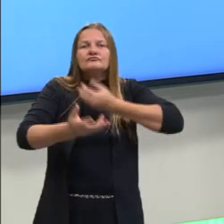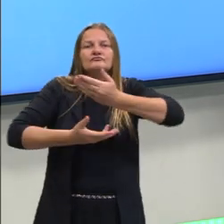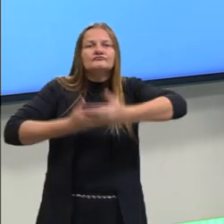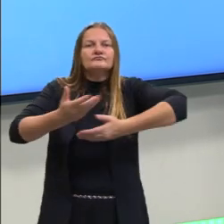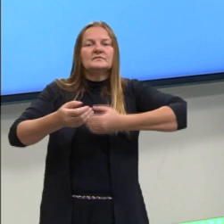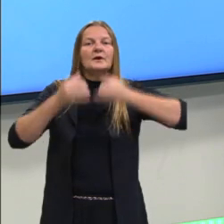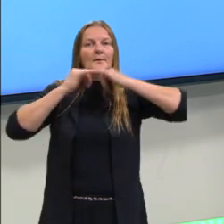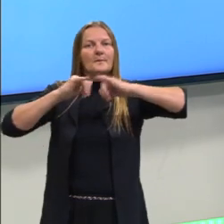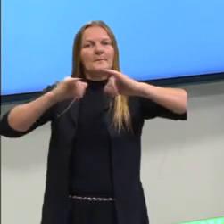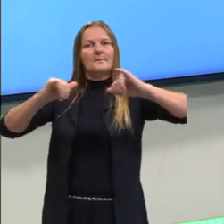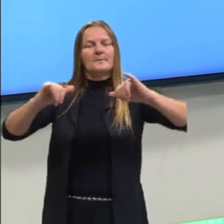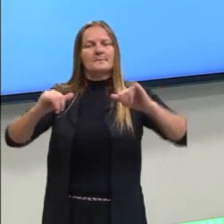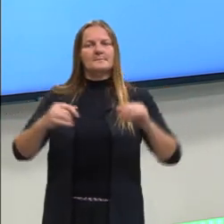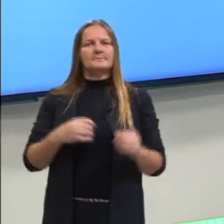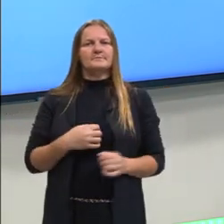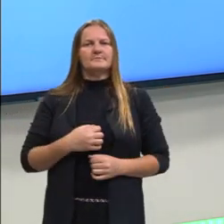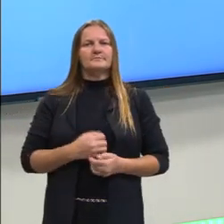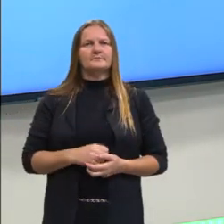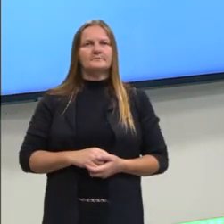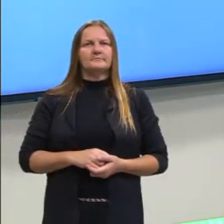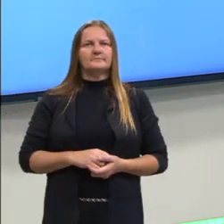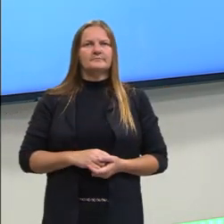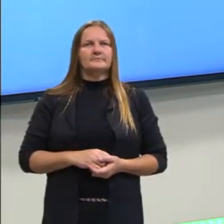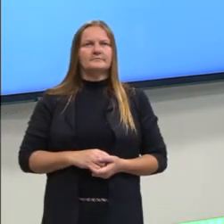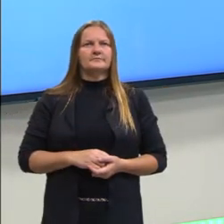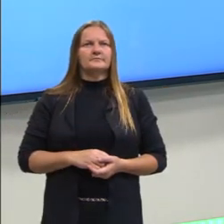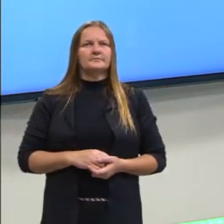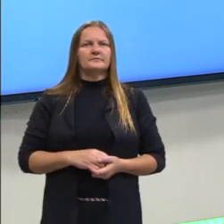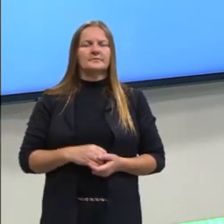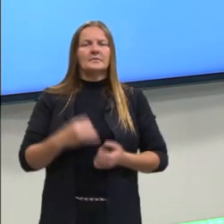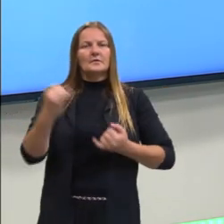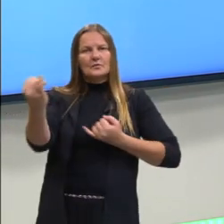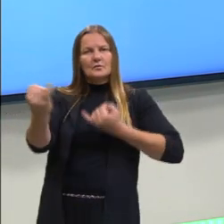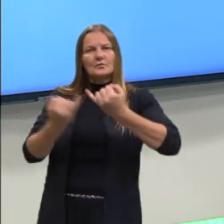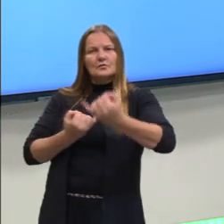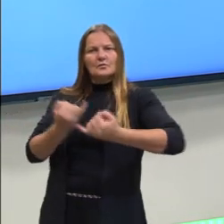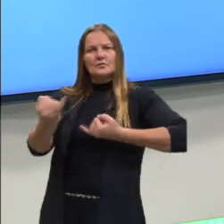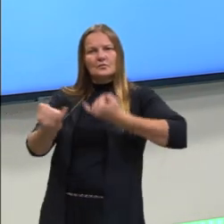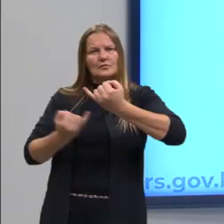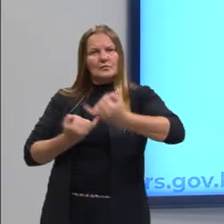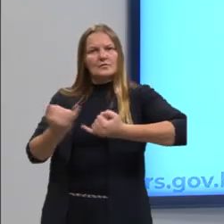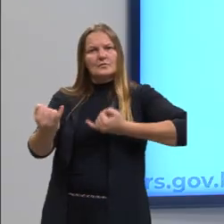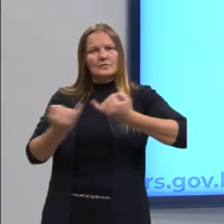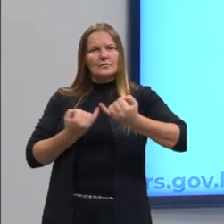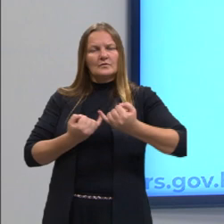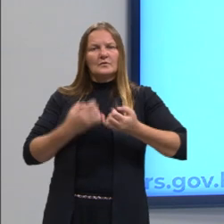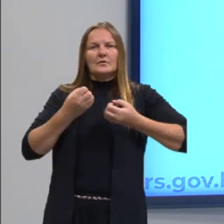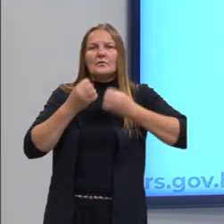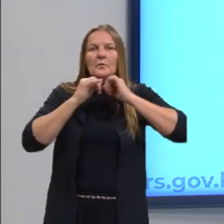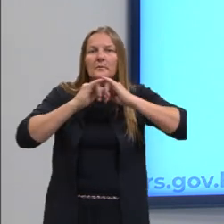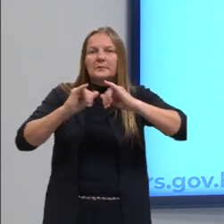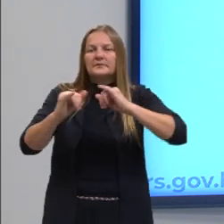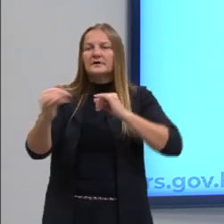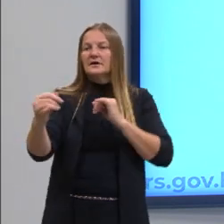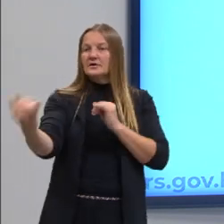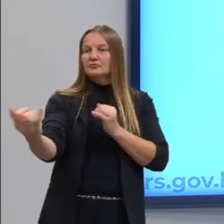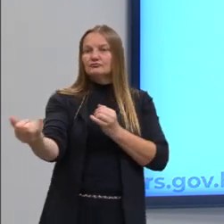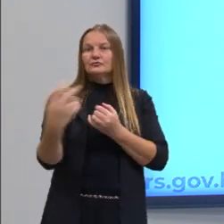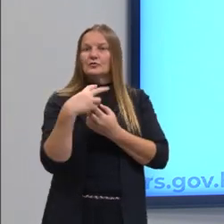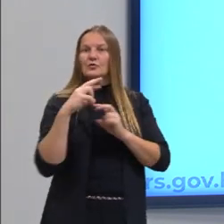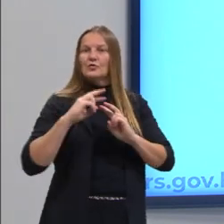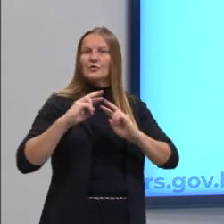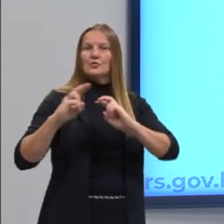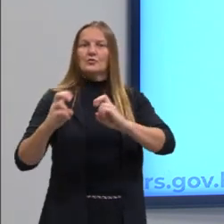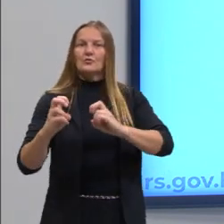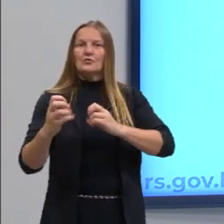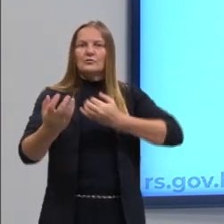mensagem do interlocutor, do locutor para o interlocutor. Então, utiliza